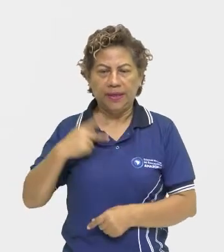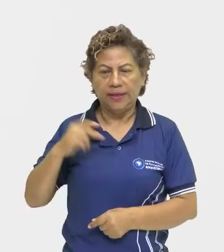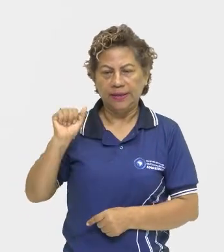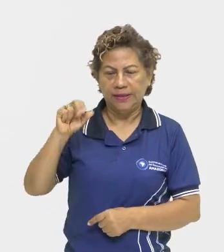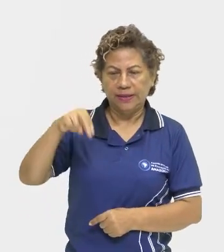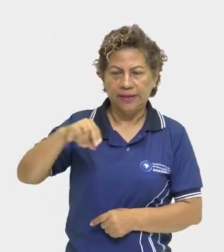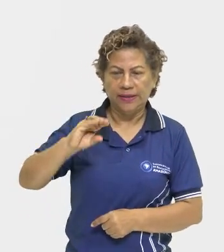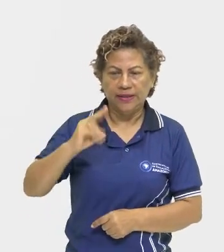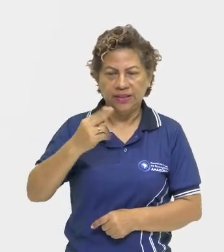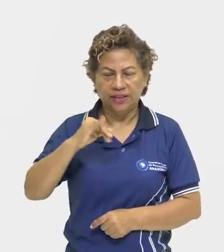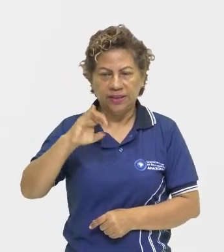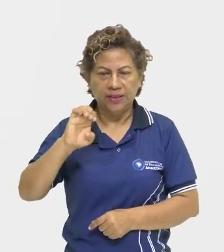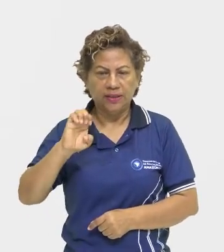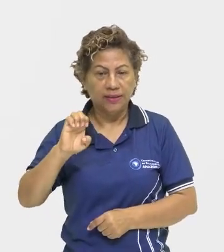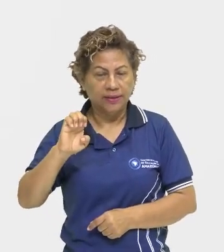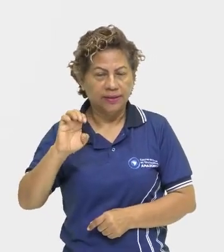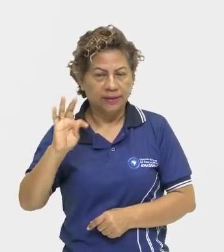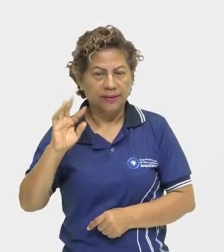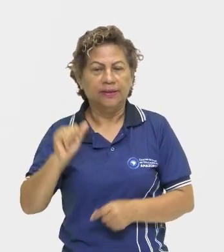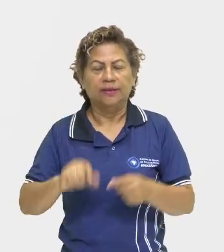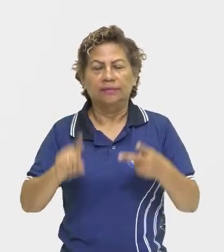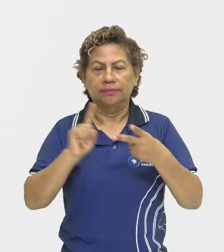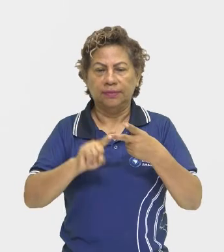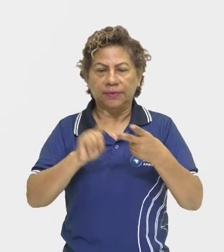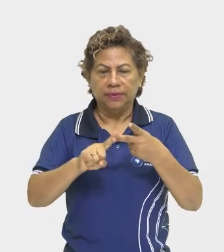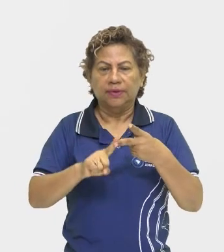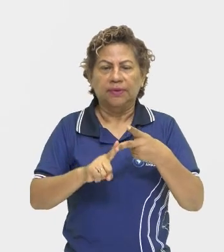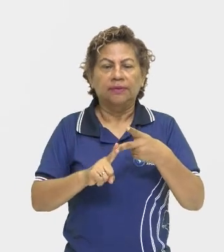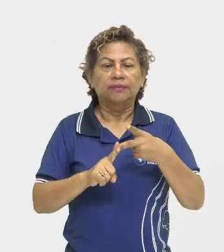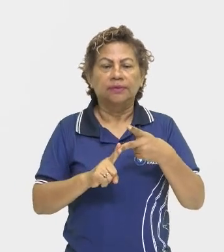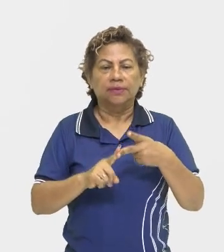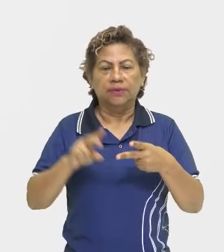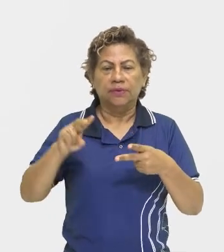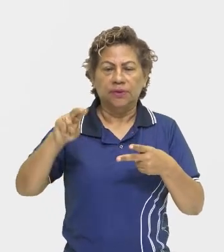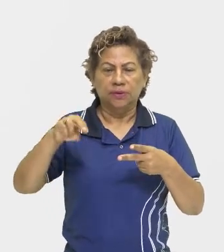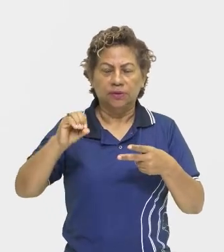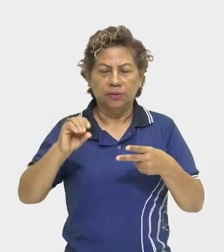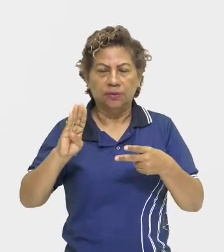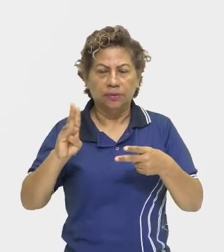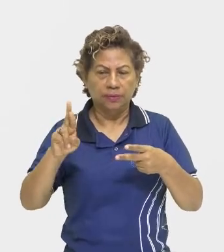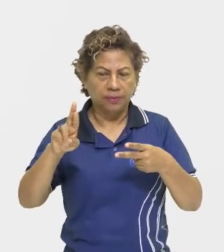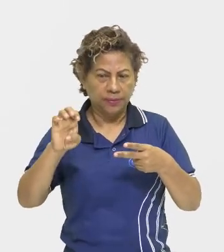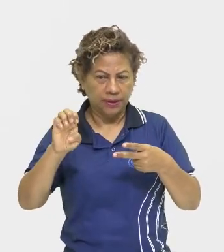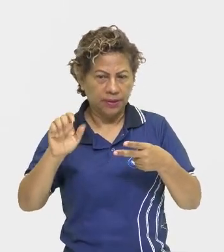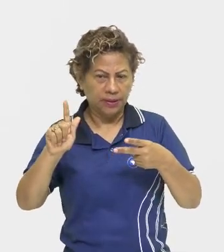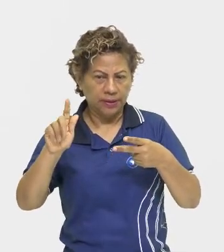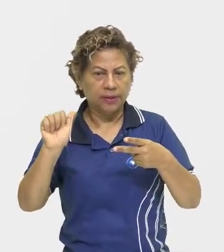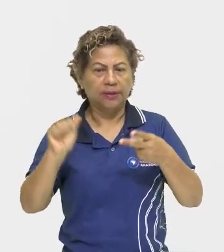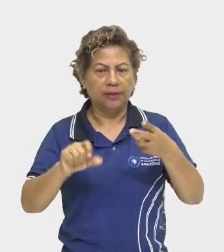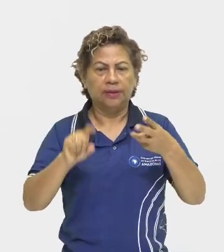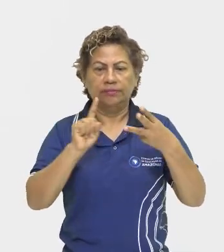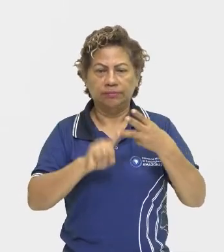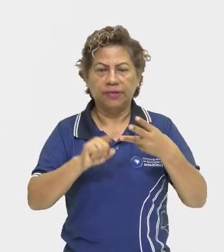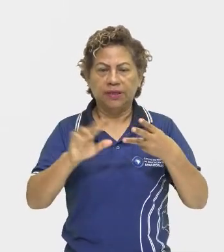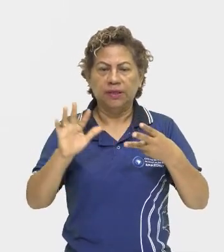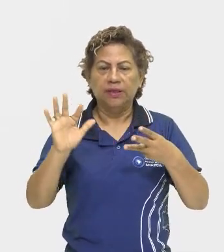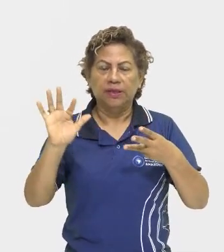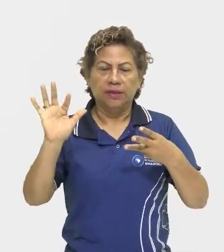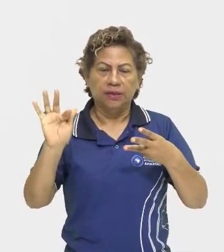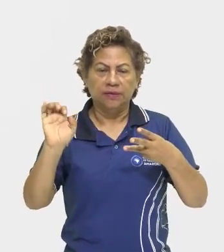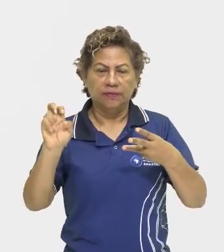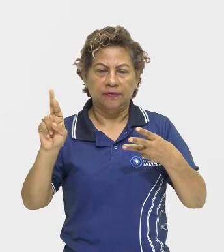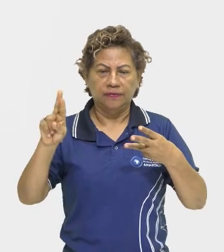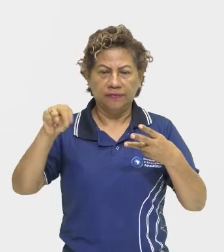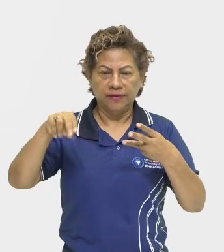né, o padre Manoel da Nóbrega e o padre missionário Fernão Cardim. Esses três nomes são os mais